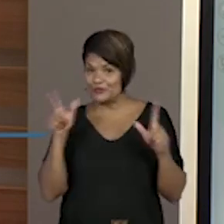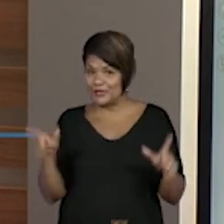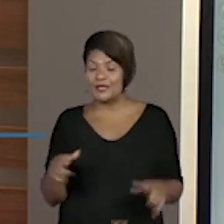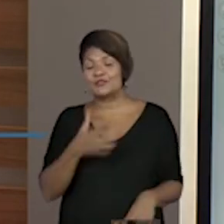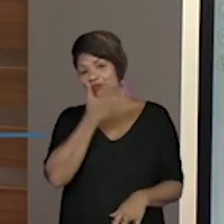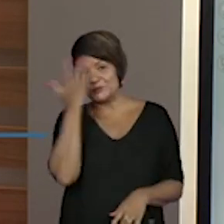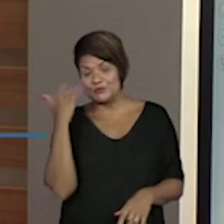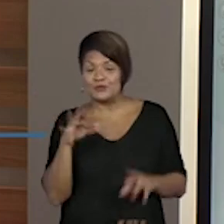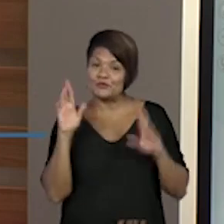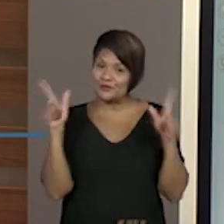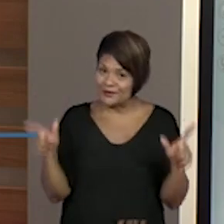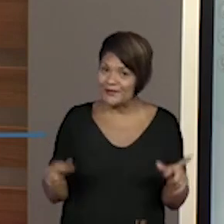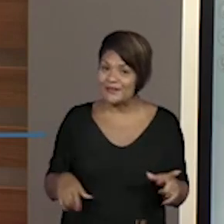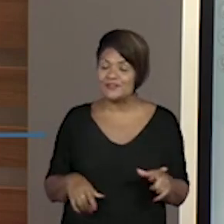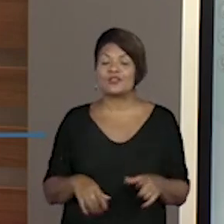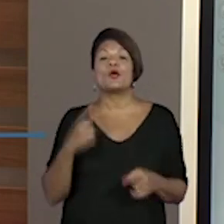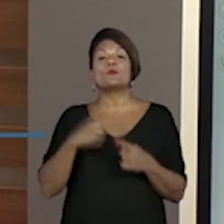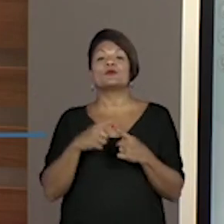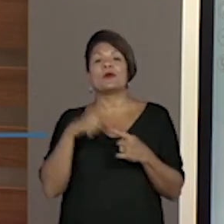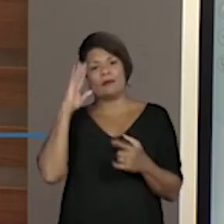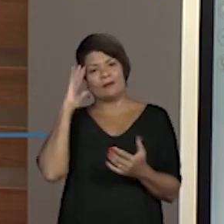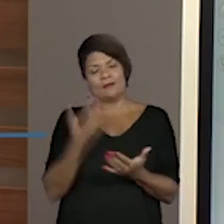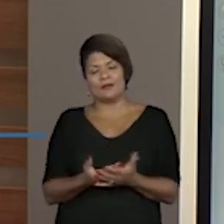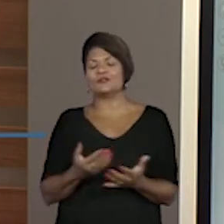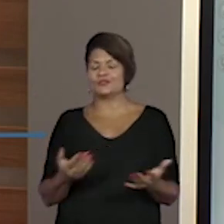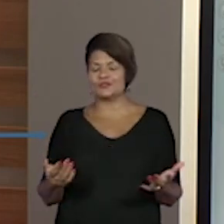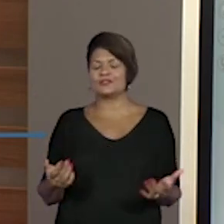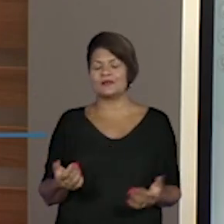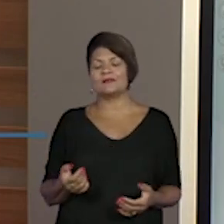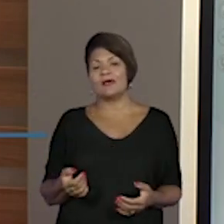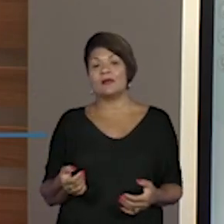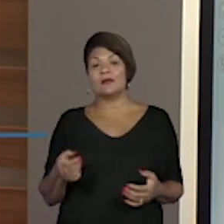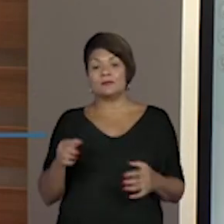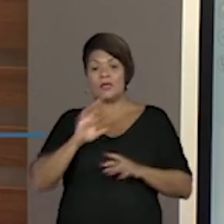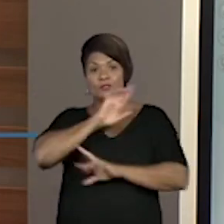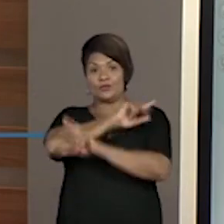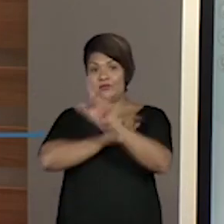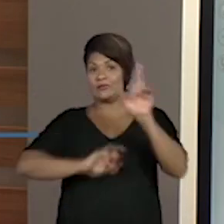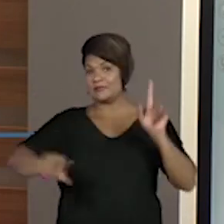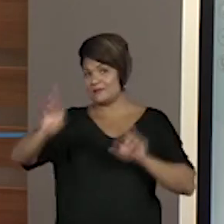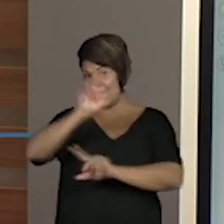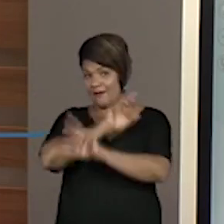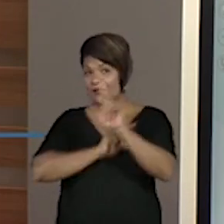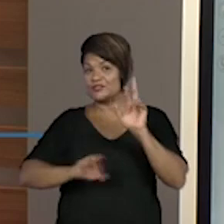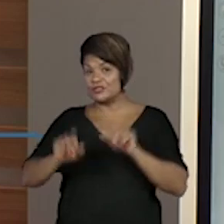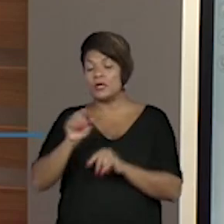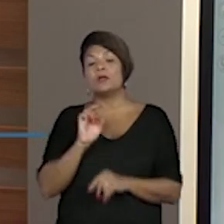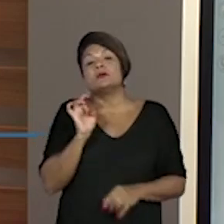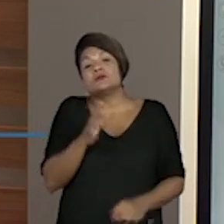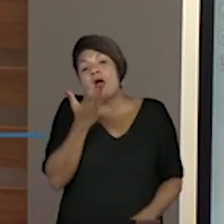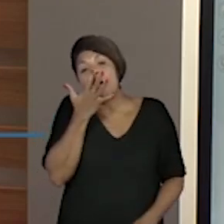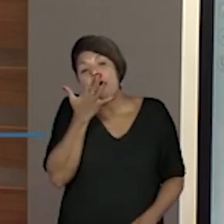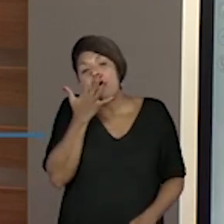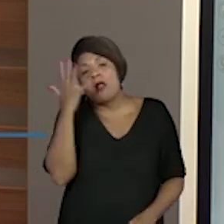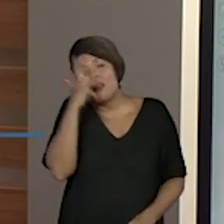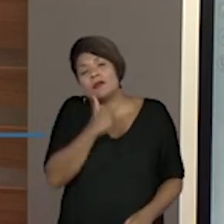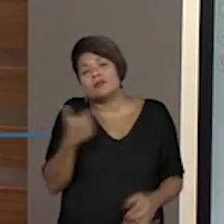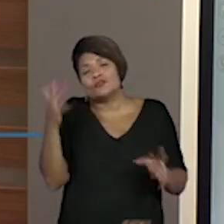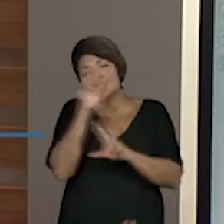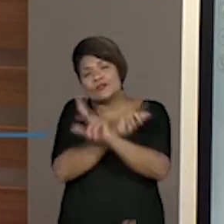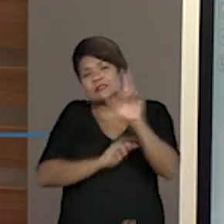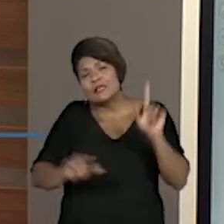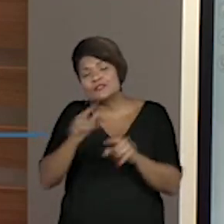diferentes, porque a gente acredita muito na diversidade e essa diversidade só é bonita por causa desse colorido, né?